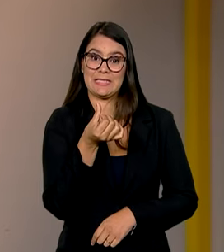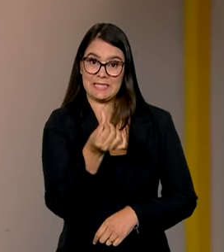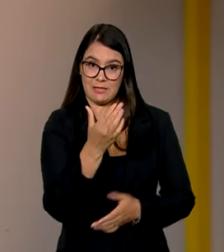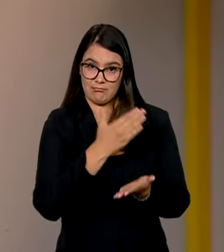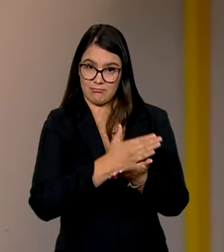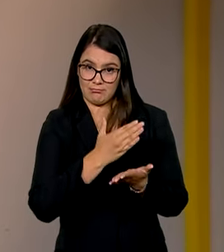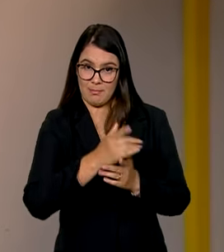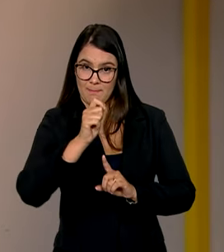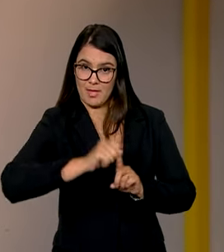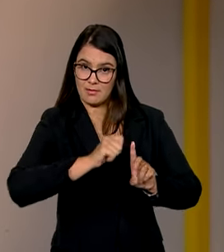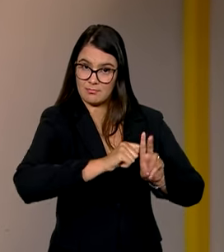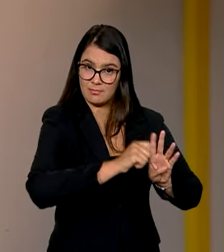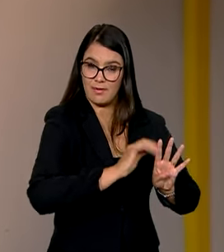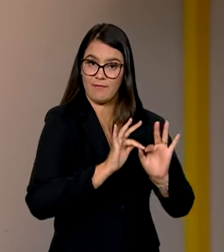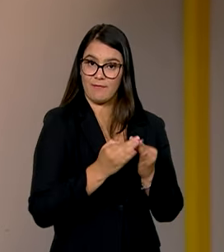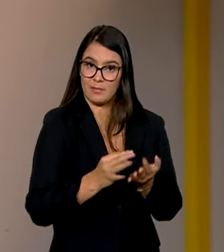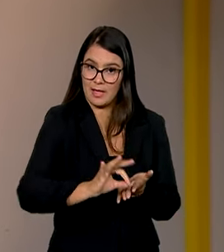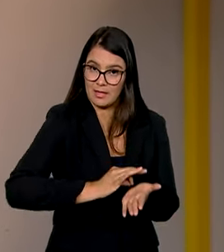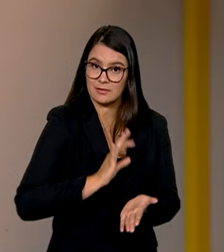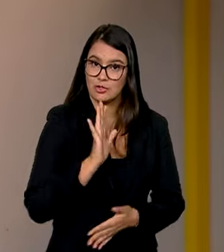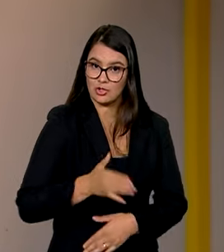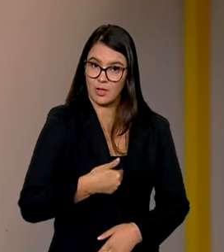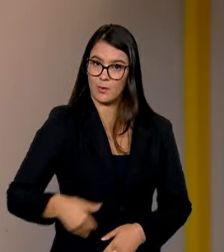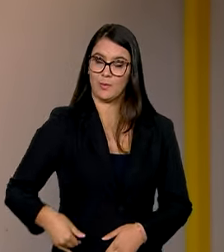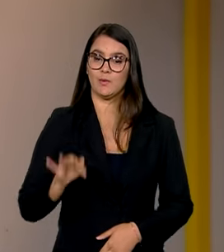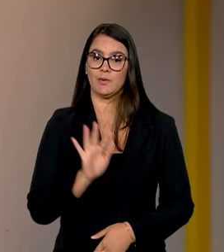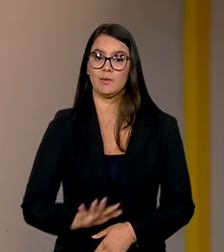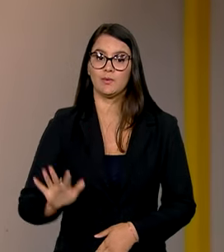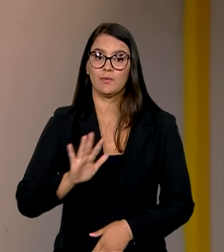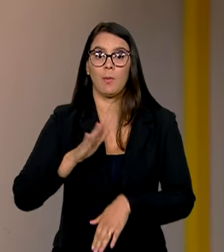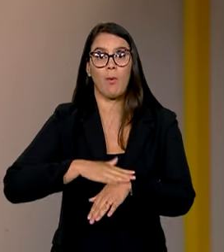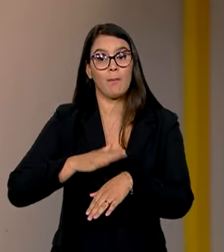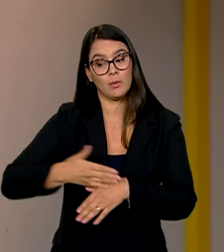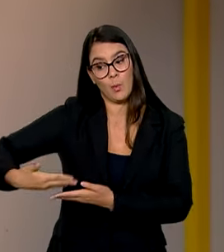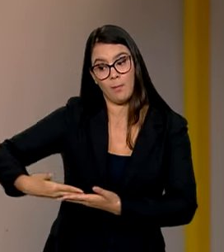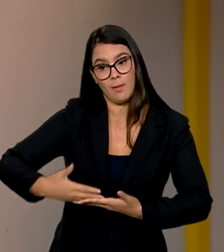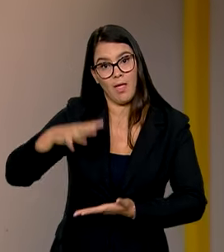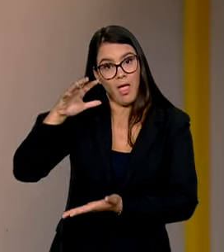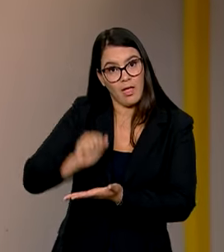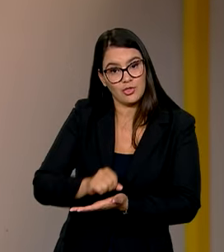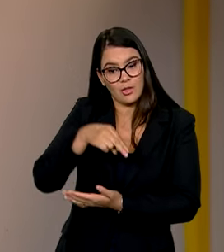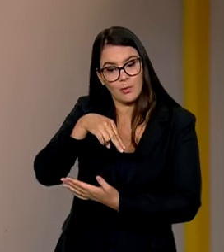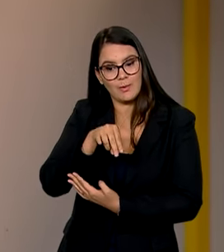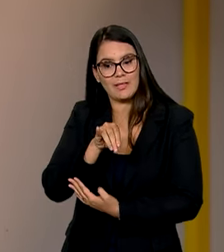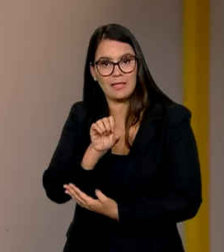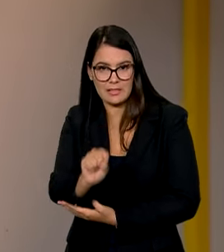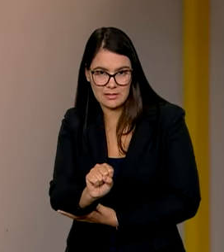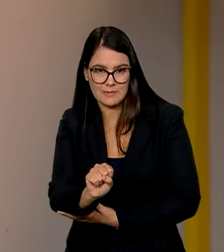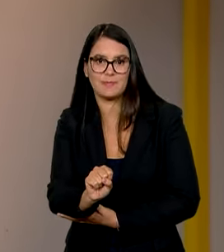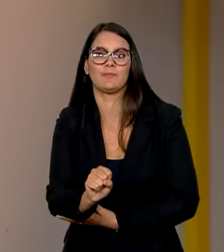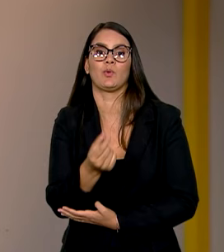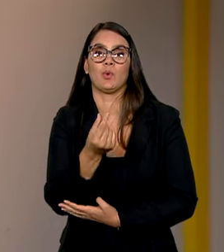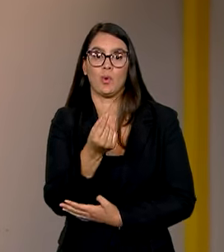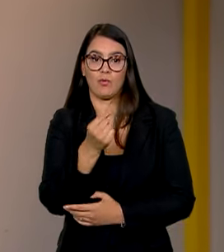mensais para famílias já cadastradas no programa do governo federal, desde que o bebê tenha sido registrado no cadastro único. O